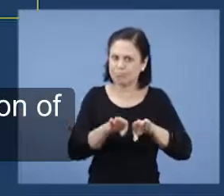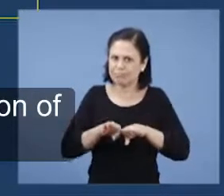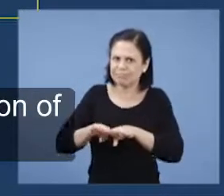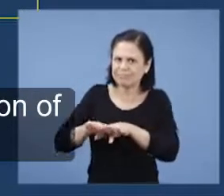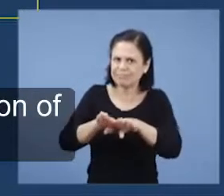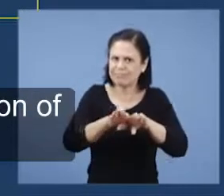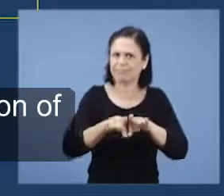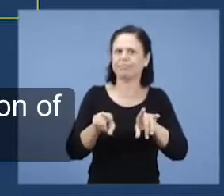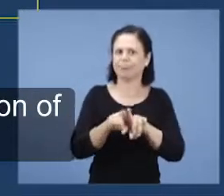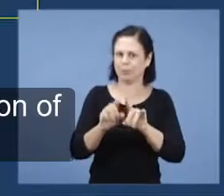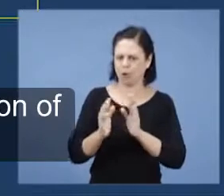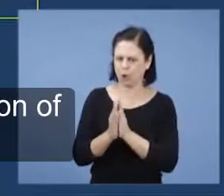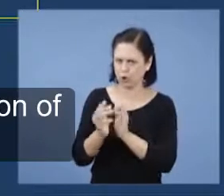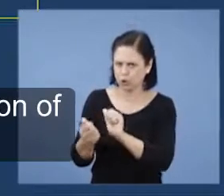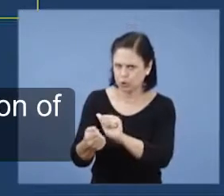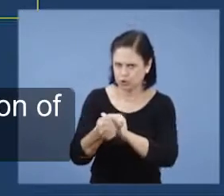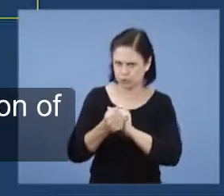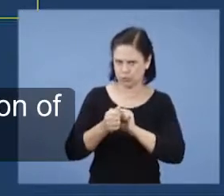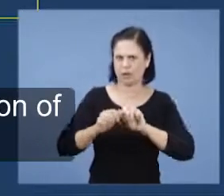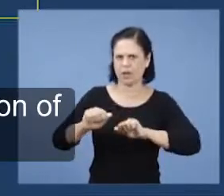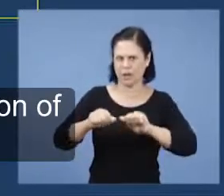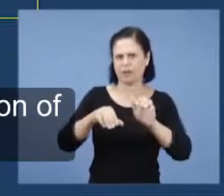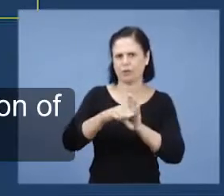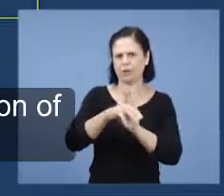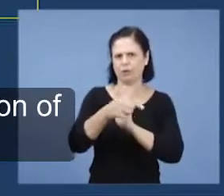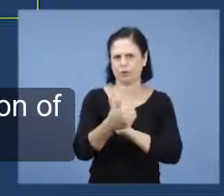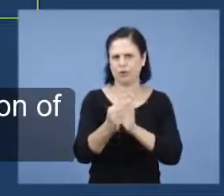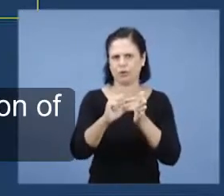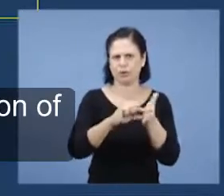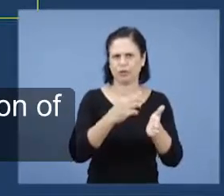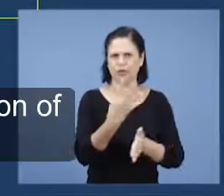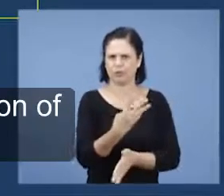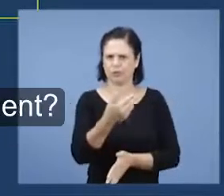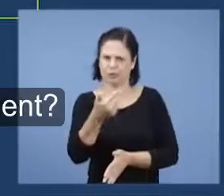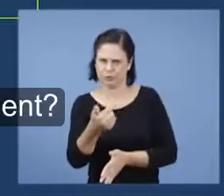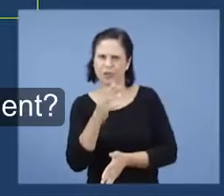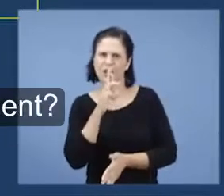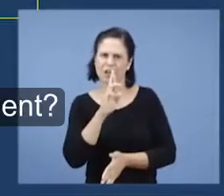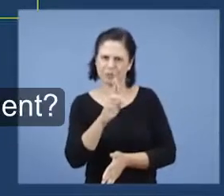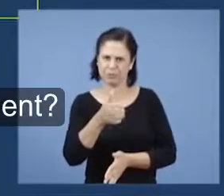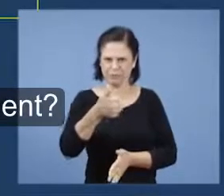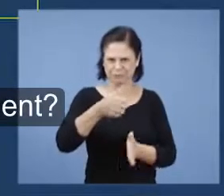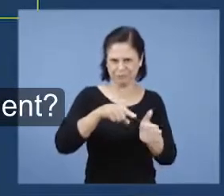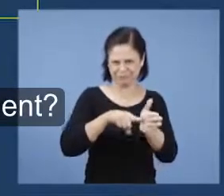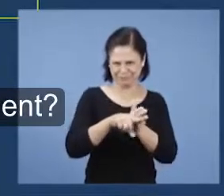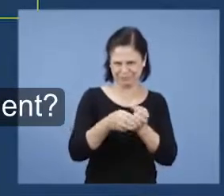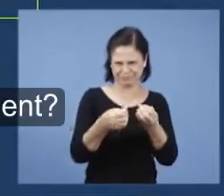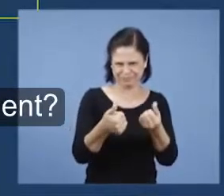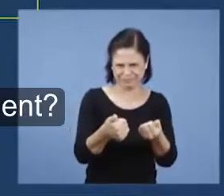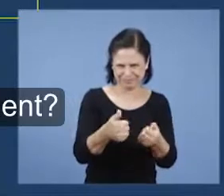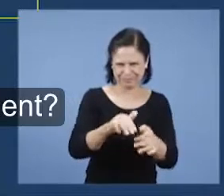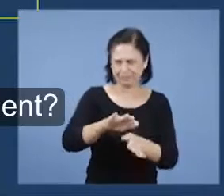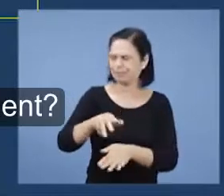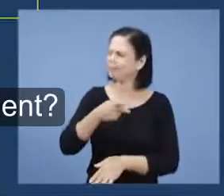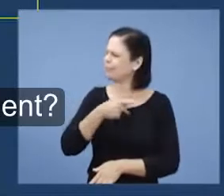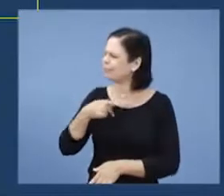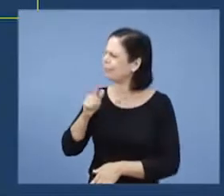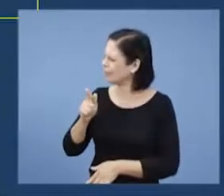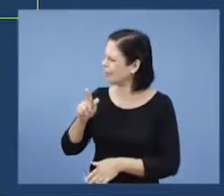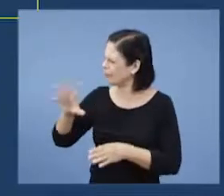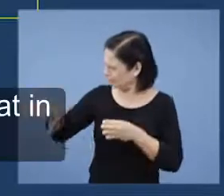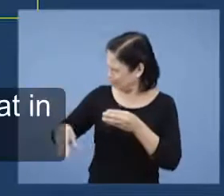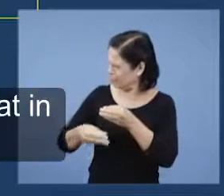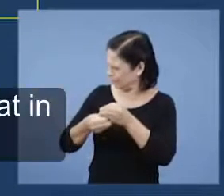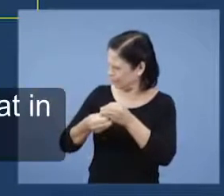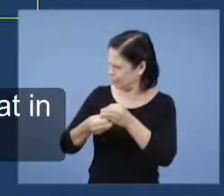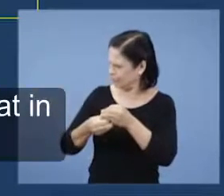Atos 2, 42, é a resposta da primeira pergunta dessa manhã. Pastor Gideuti, algum complemento?